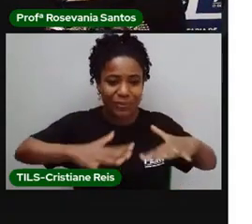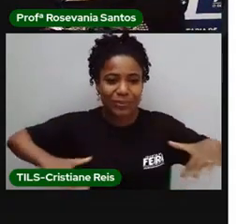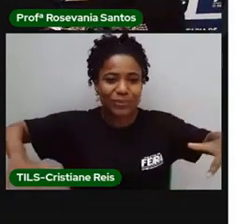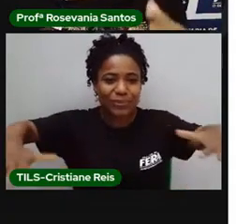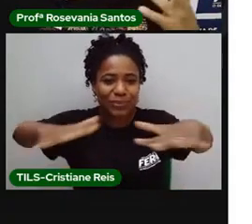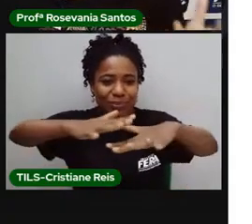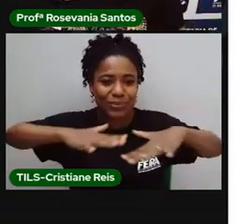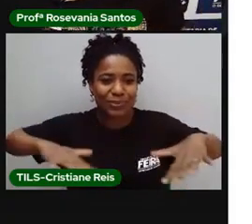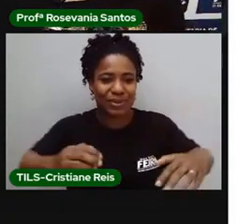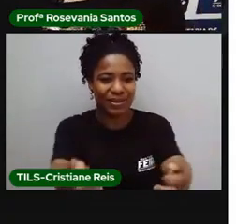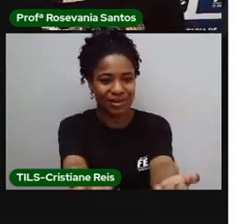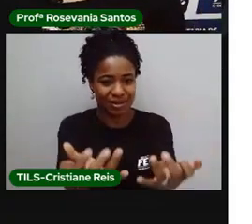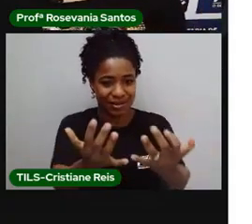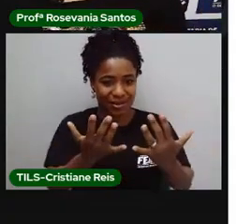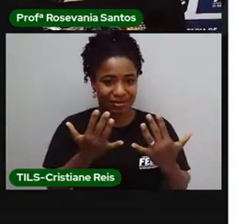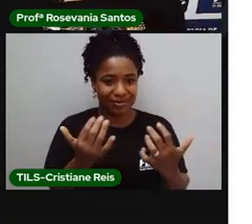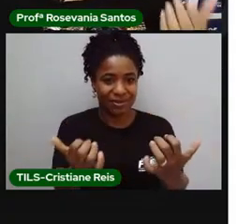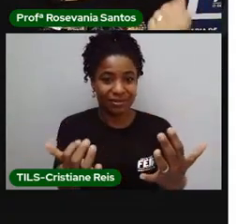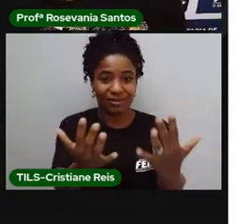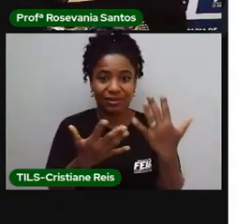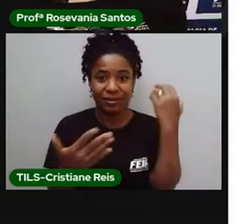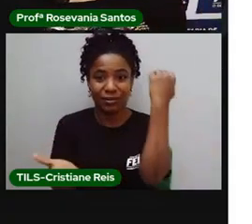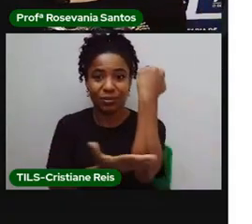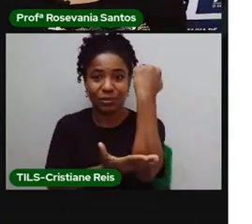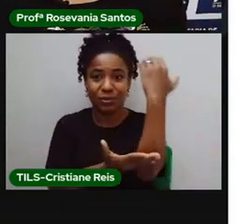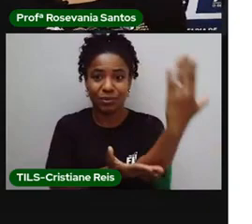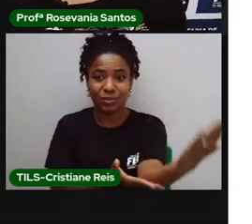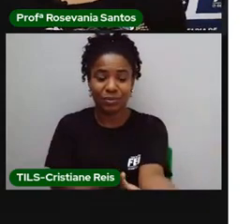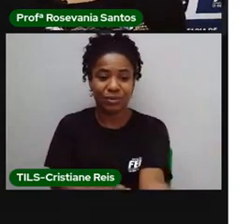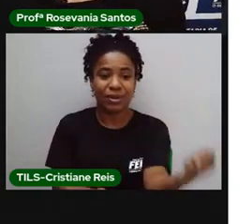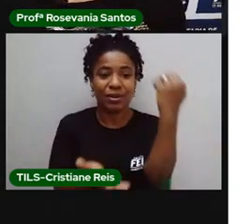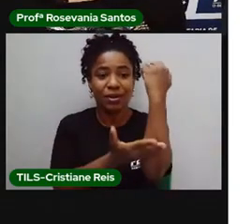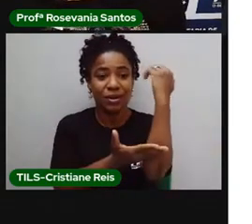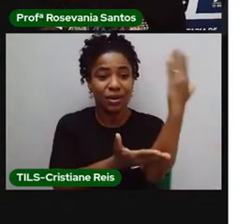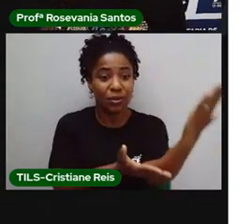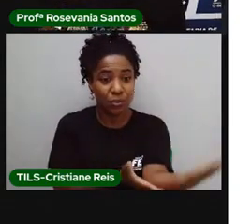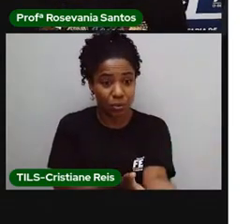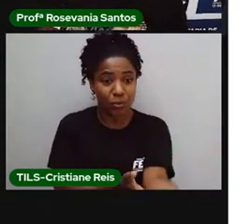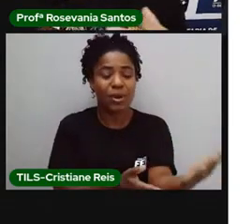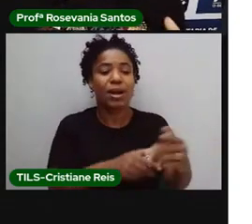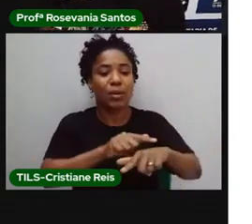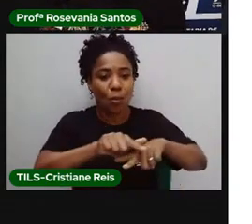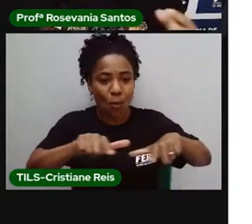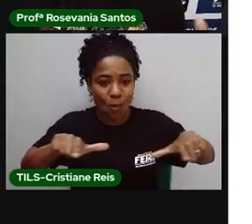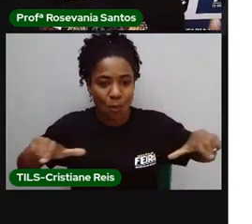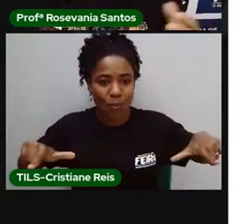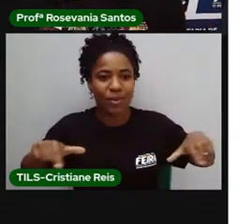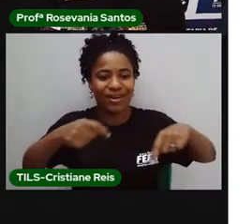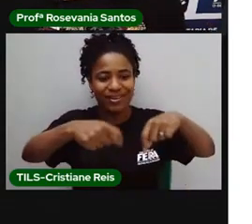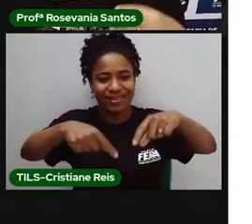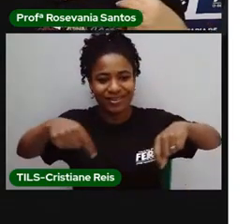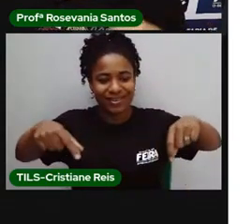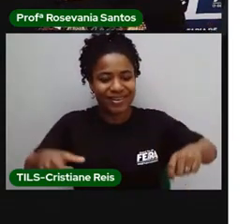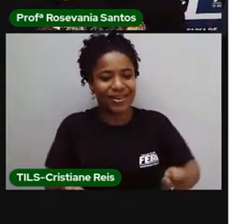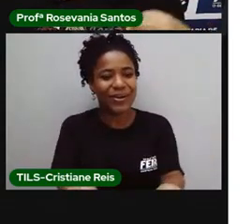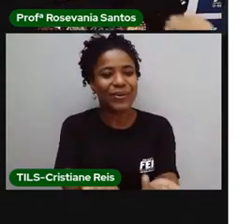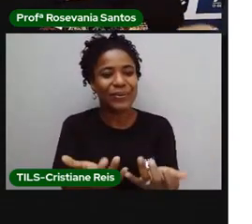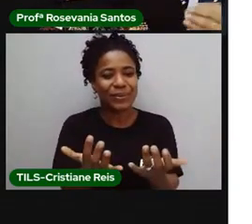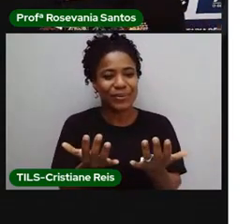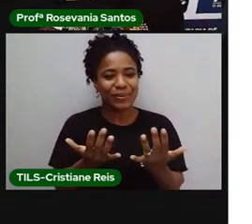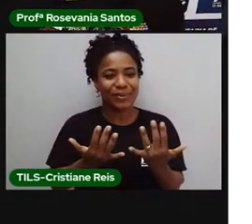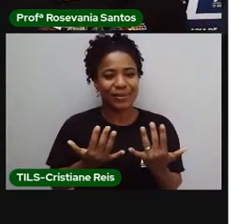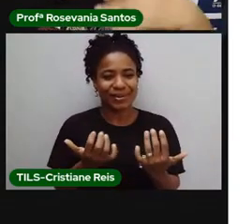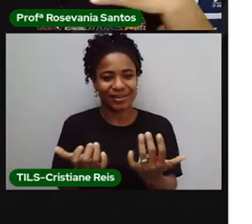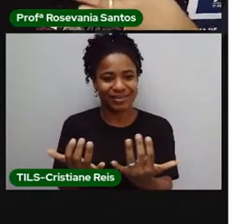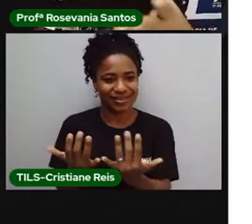ao fundo e que precisou ser desmatado para que tivesse essa plantação, né? Então, há toda uma relação entre o